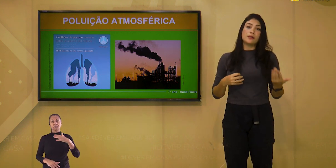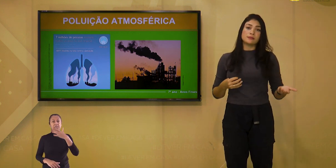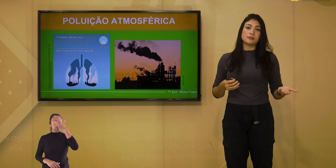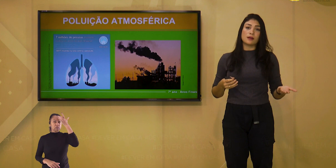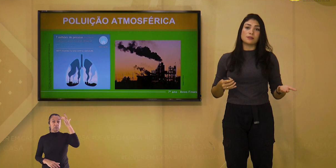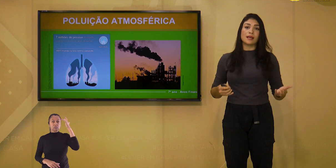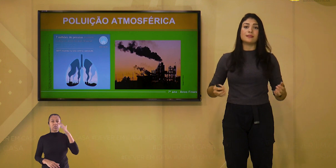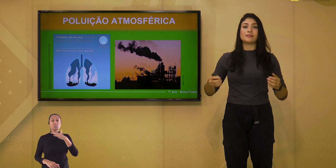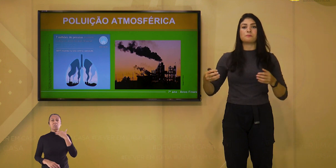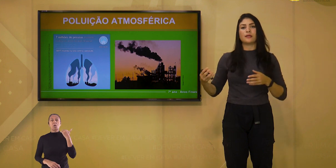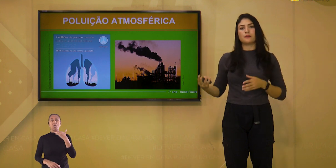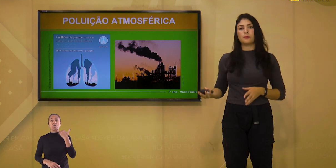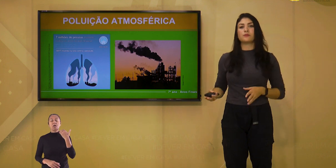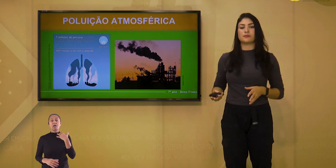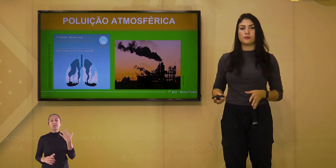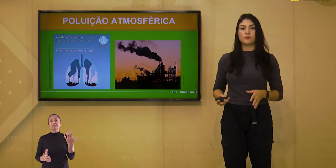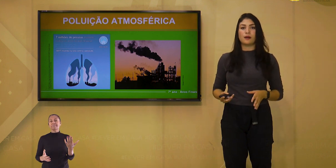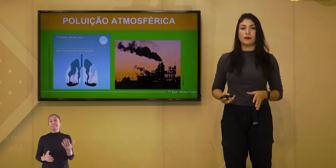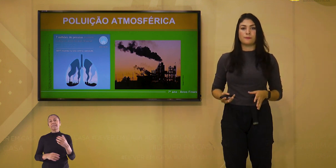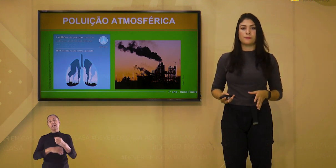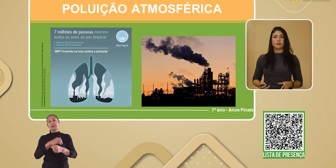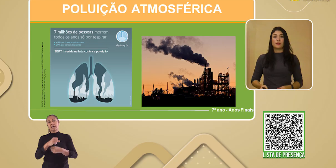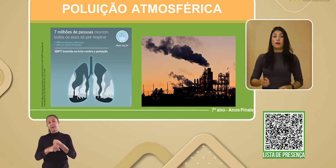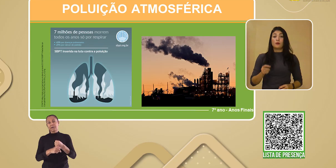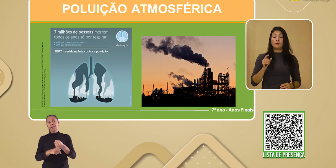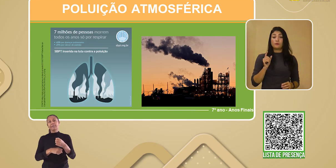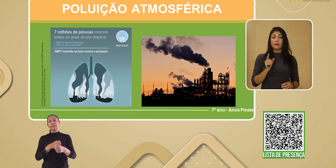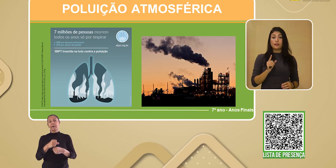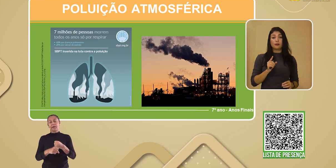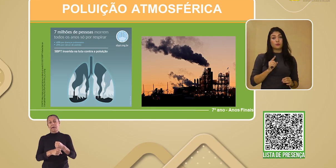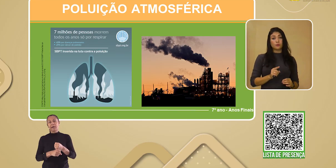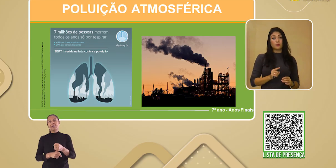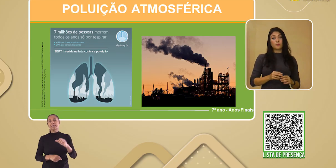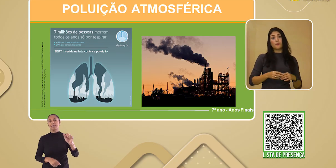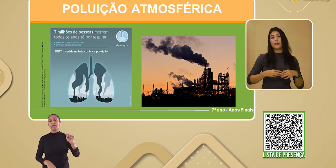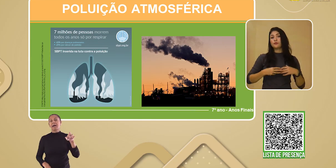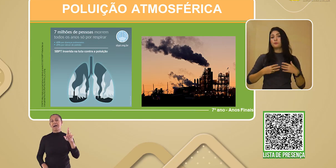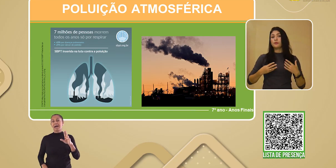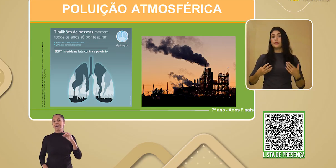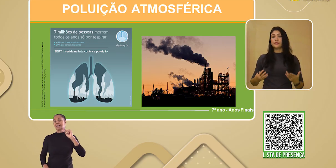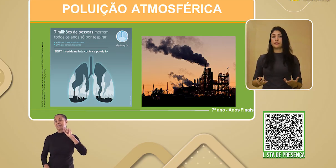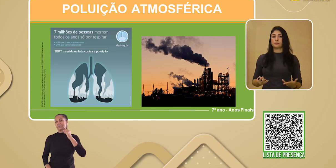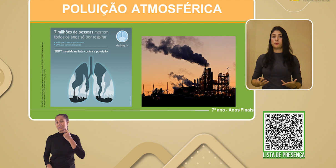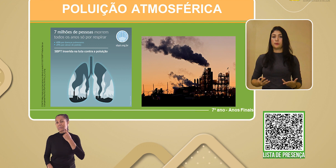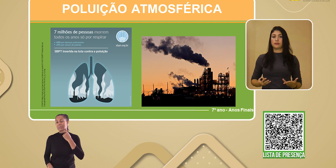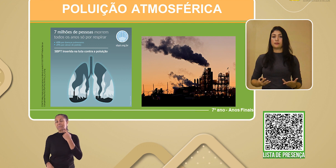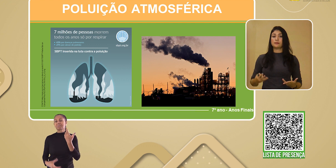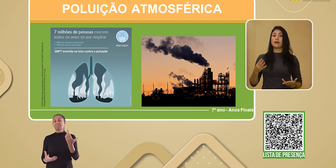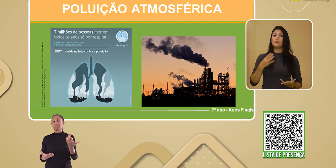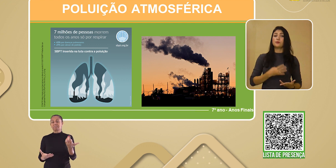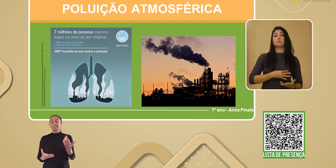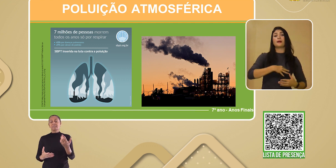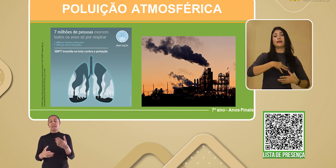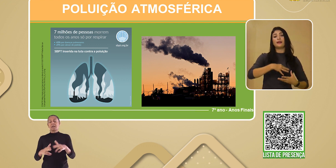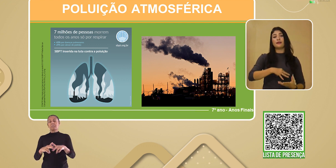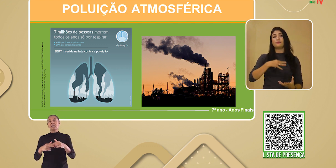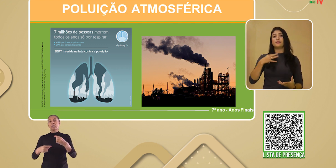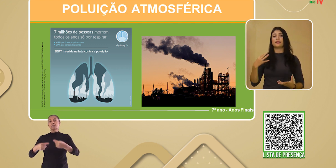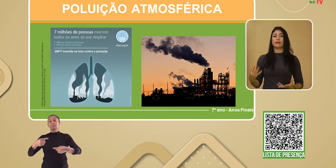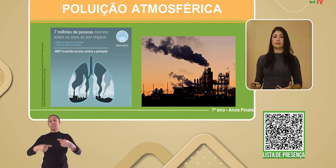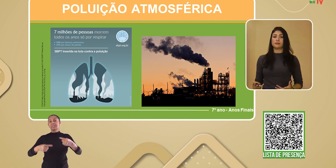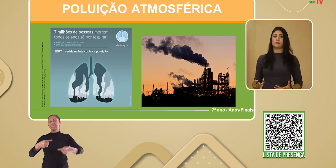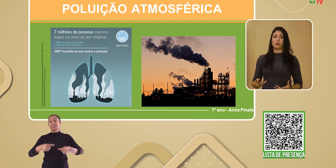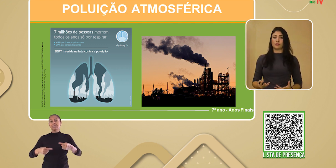por doenças causadas causadas pela poluição do ar. O governo atua por meio de políticas públicas em saúde para